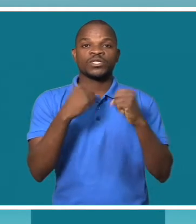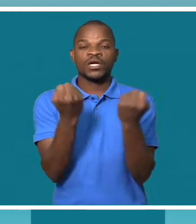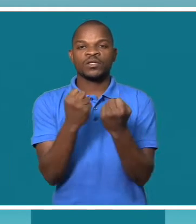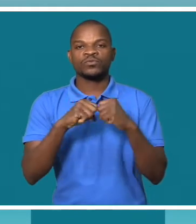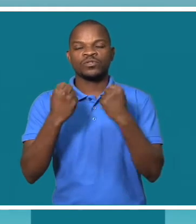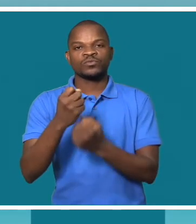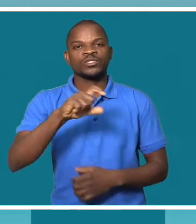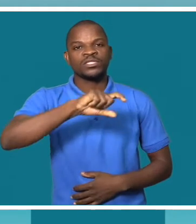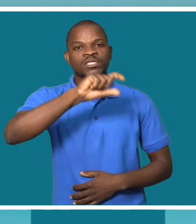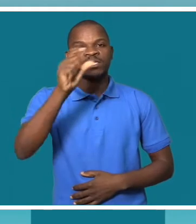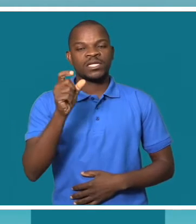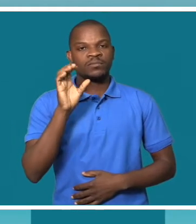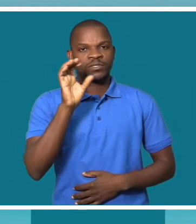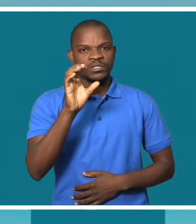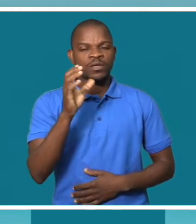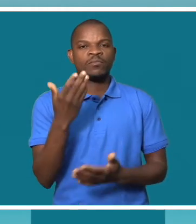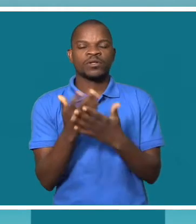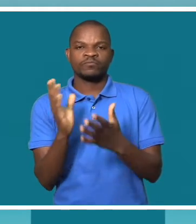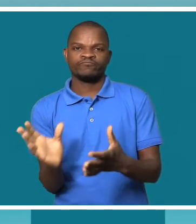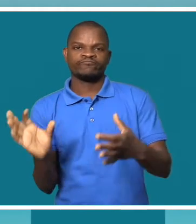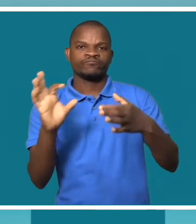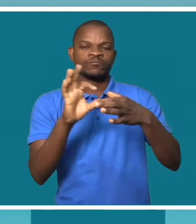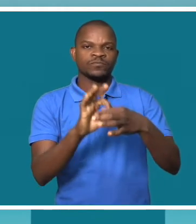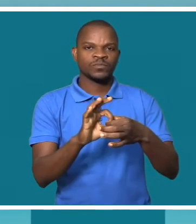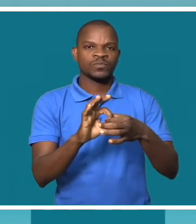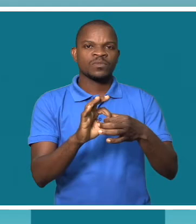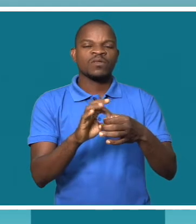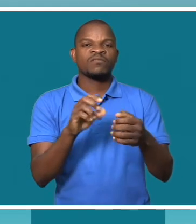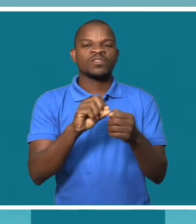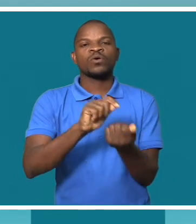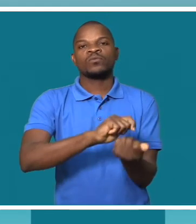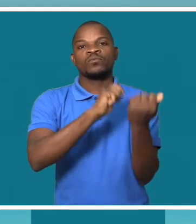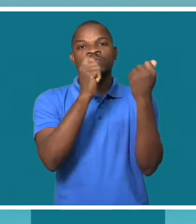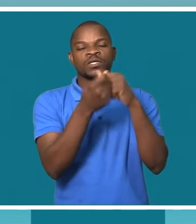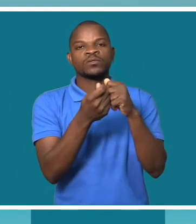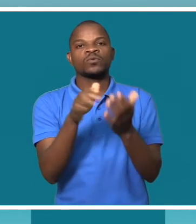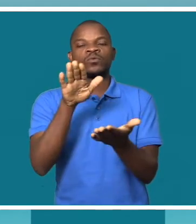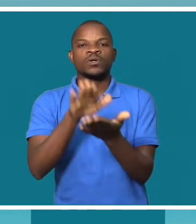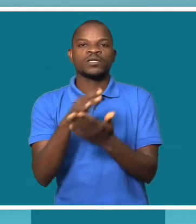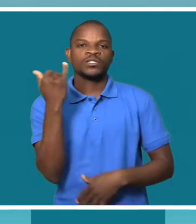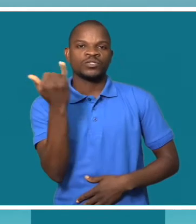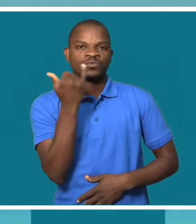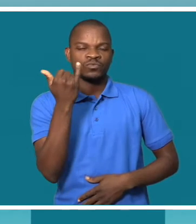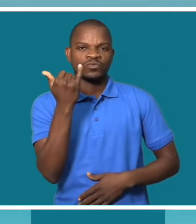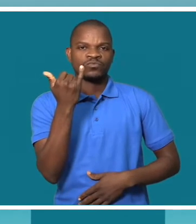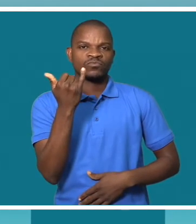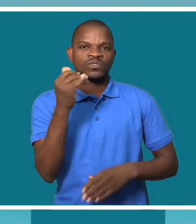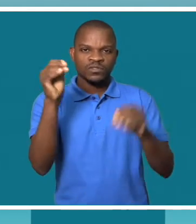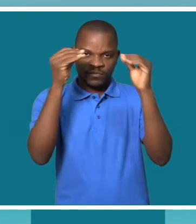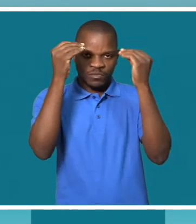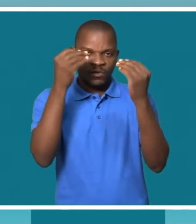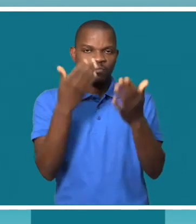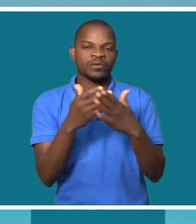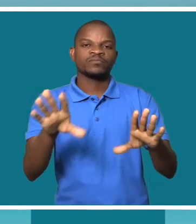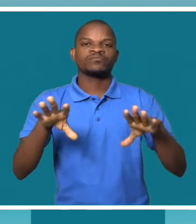possamos adequar o FPLAC a partir das mudanças da sua arquitetura, para receber jovens com deficiência, tenha